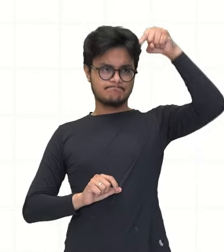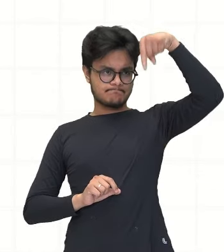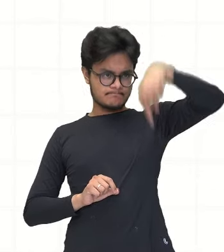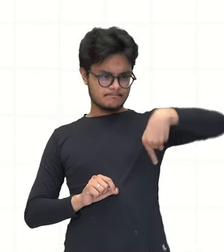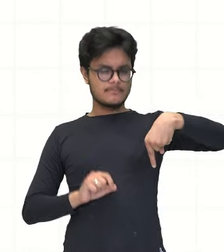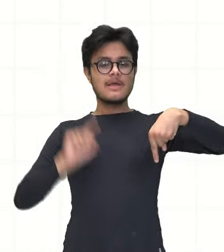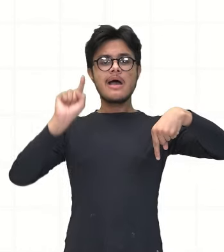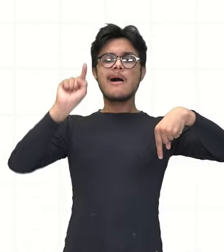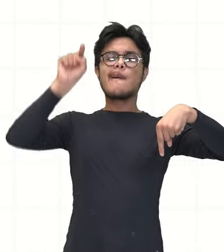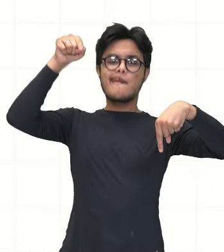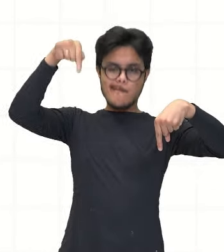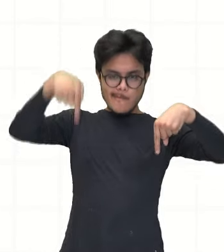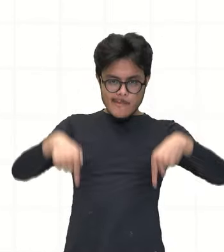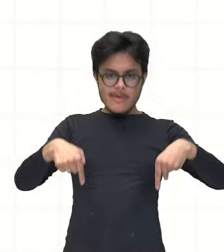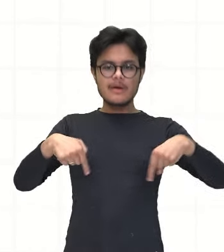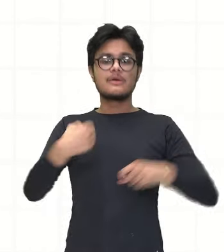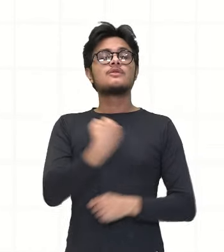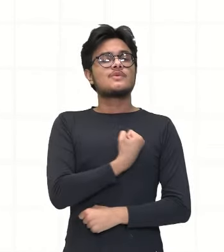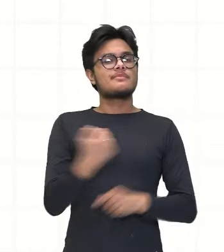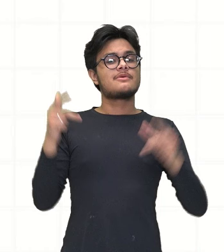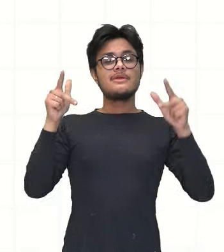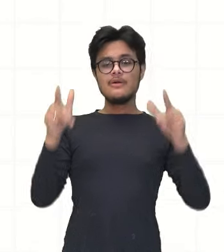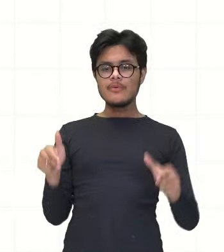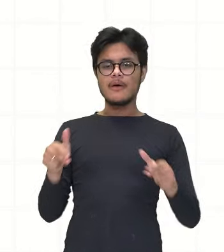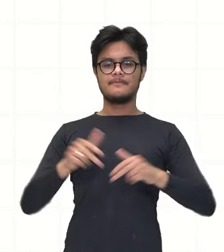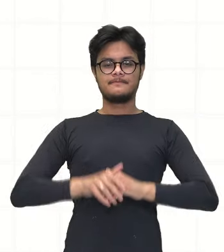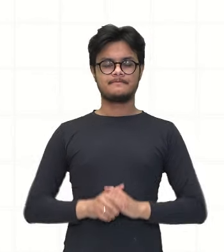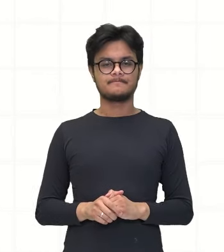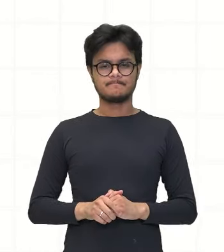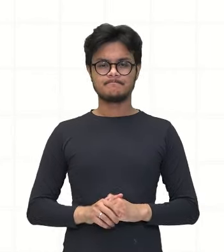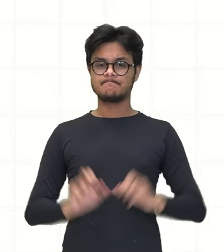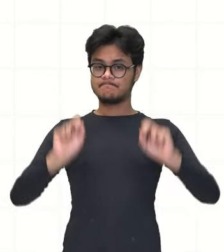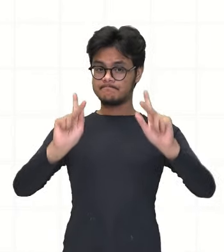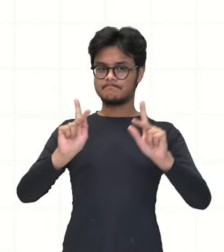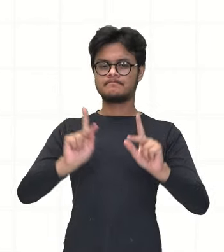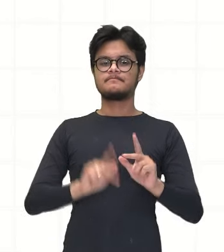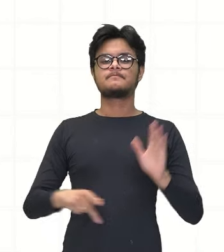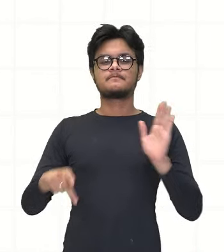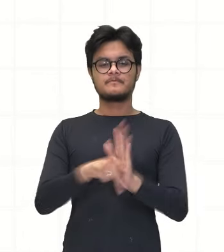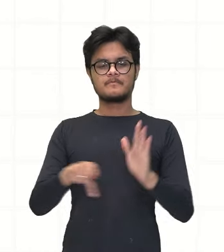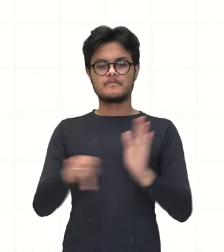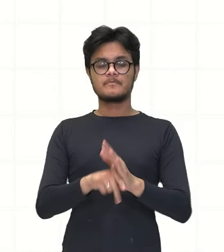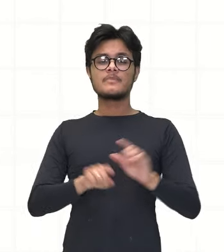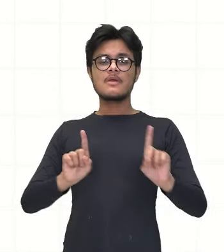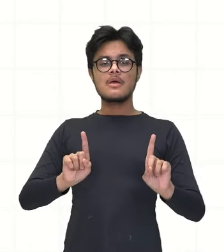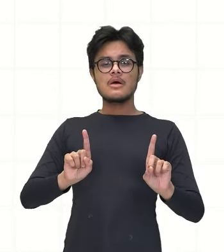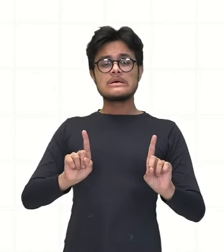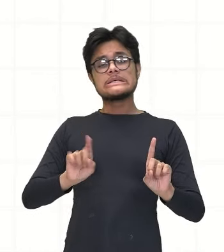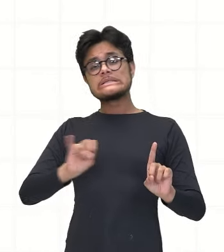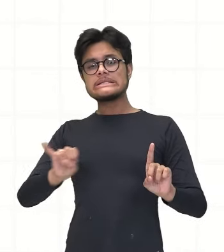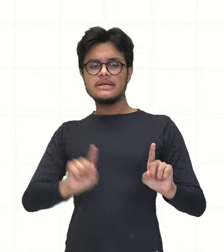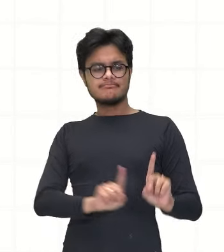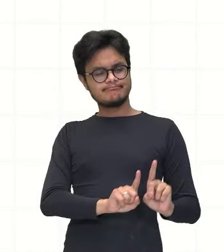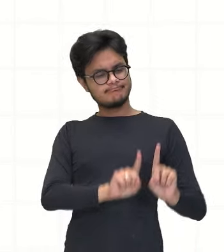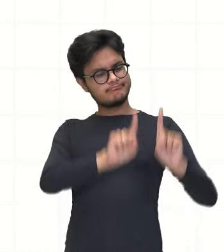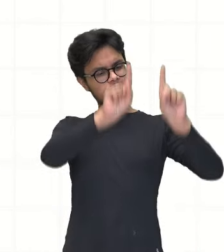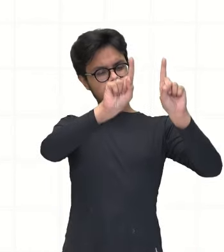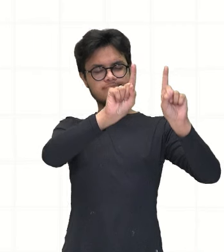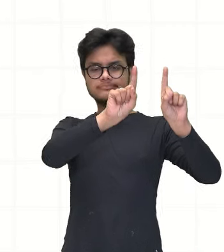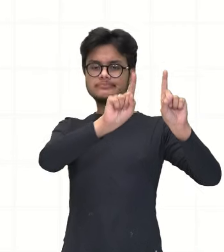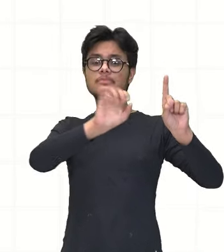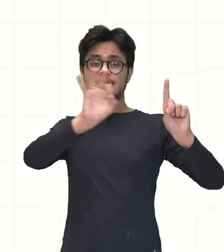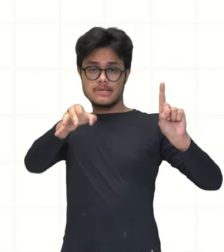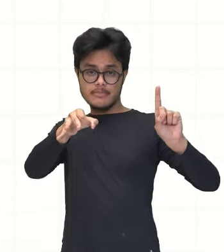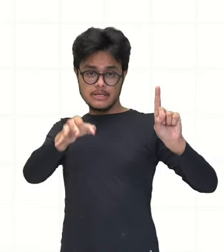a outra também diminui na mesma proporção. Então, isso a gente indica através de setas. Enquanto uma grandeza aqui